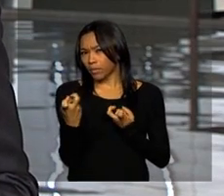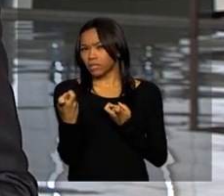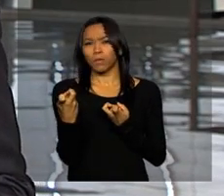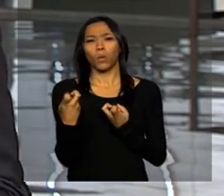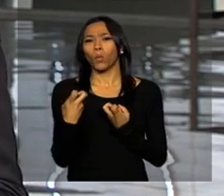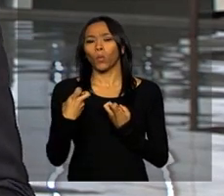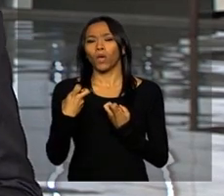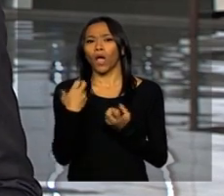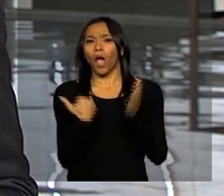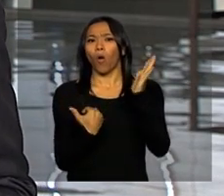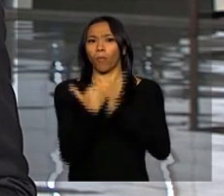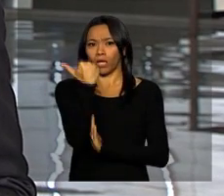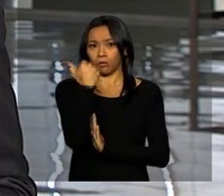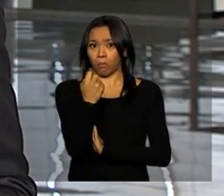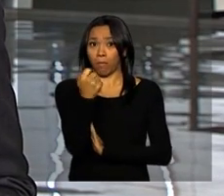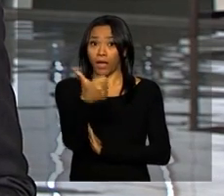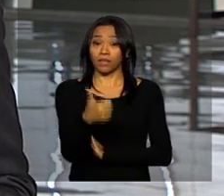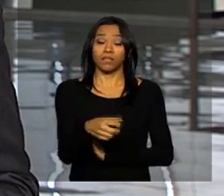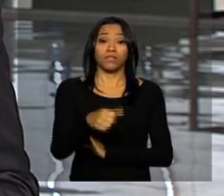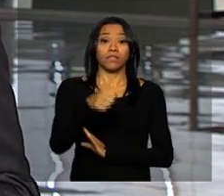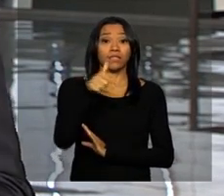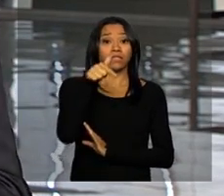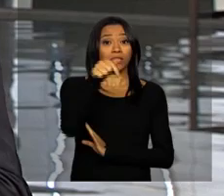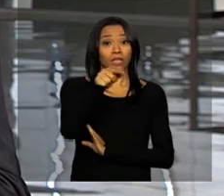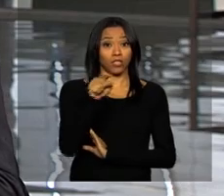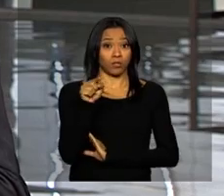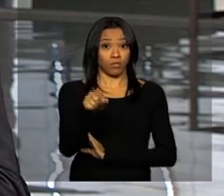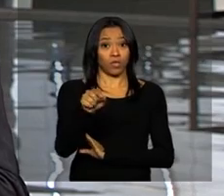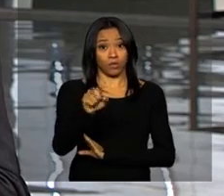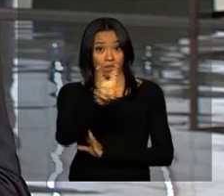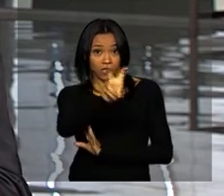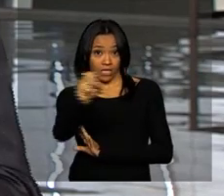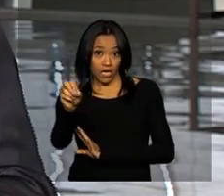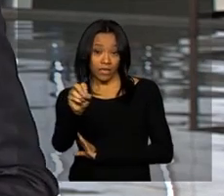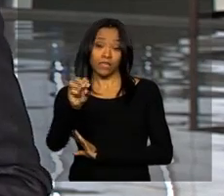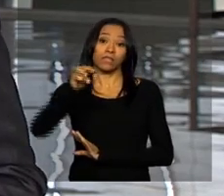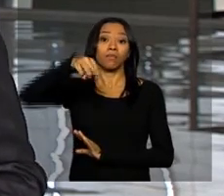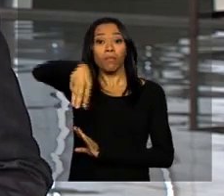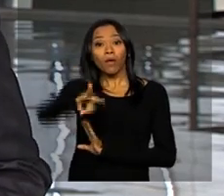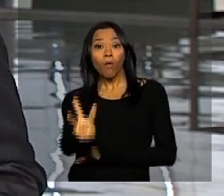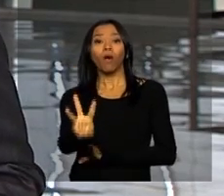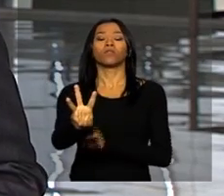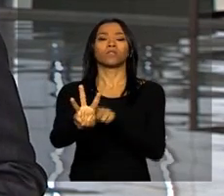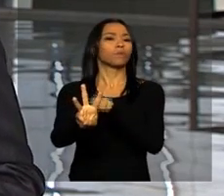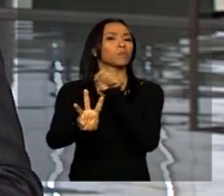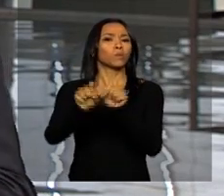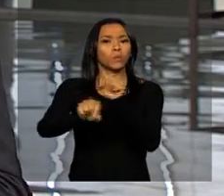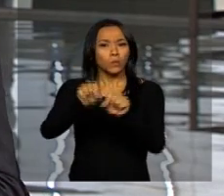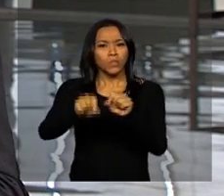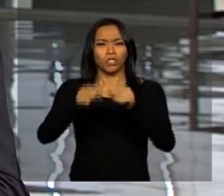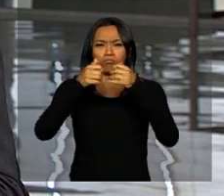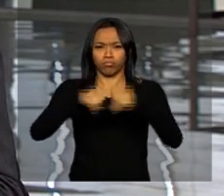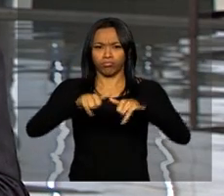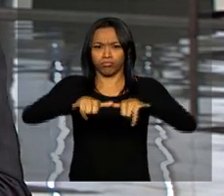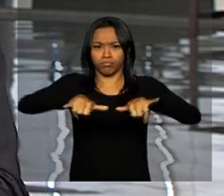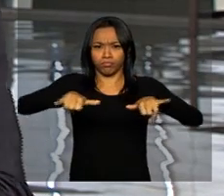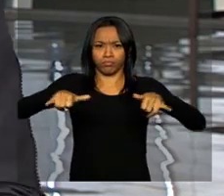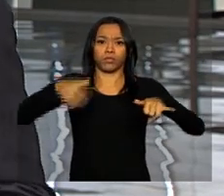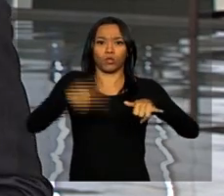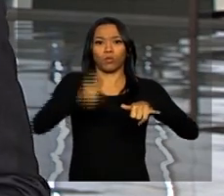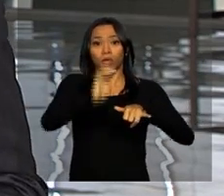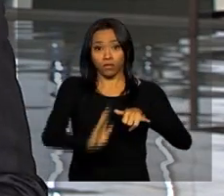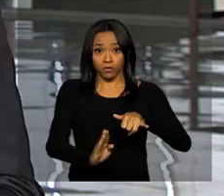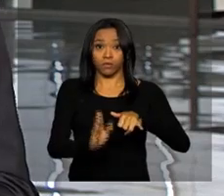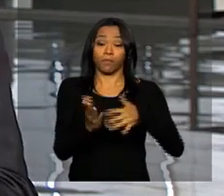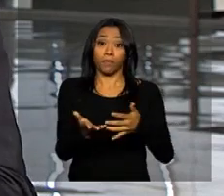aumento de mais de 7.500 megawatts na capacidade instalada de geração de energia no Brasil. As